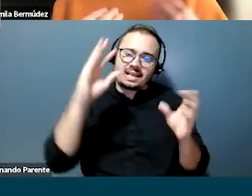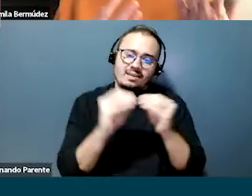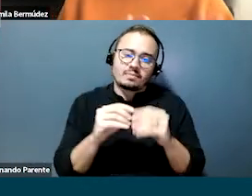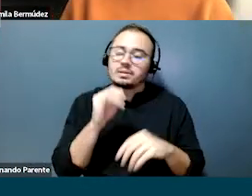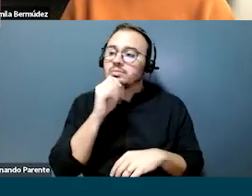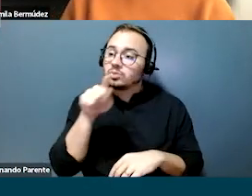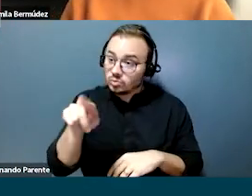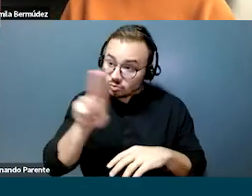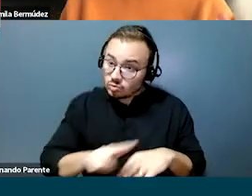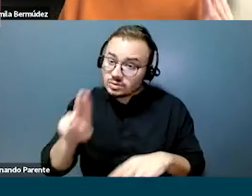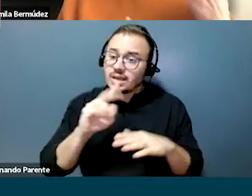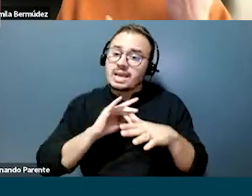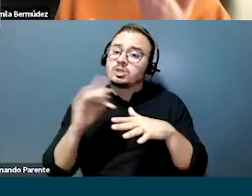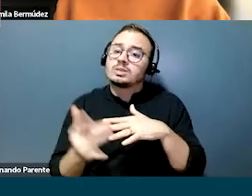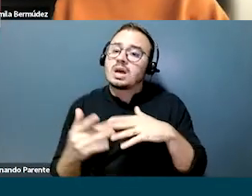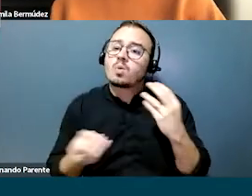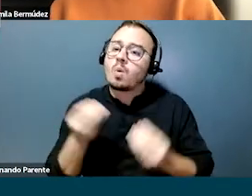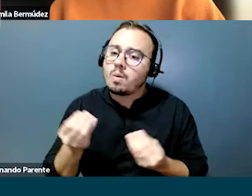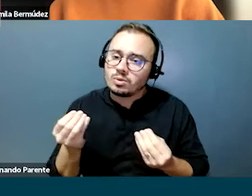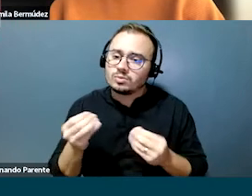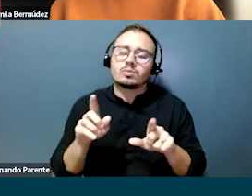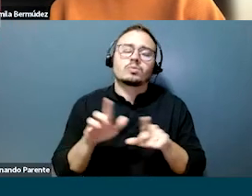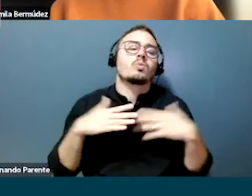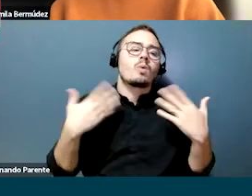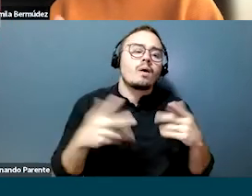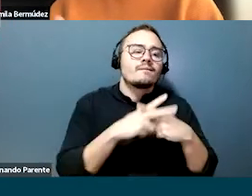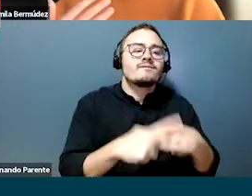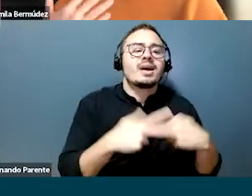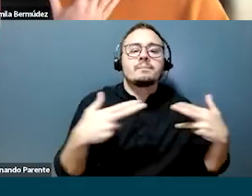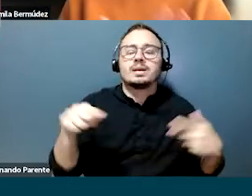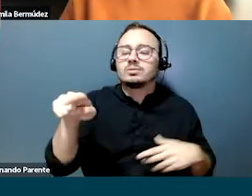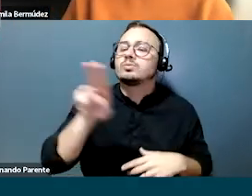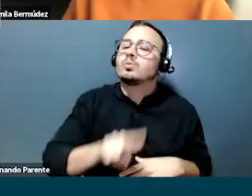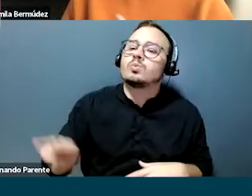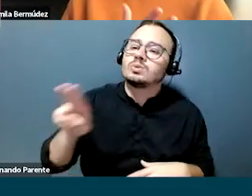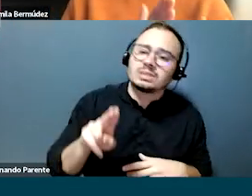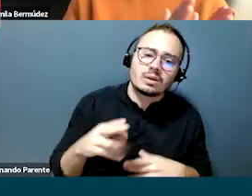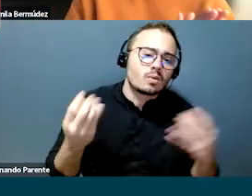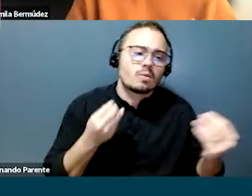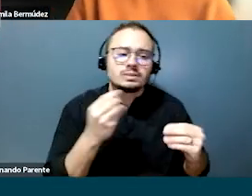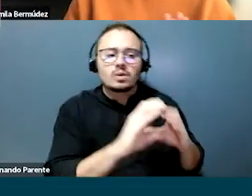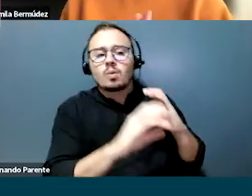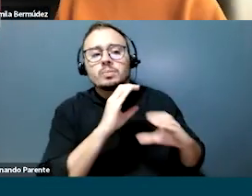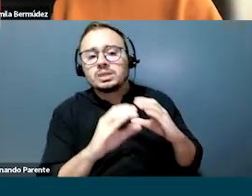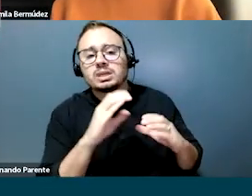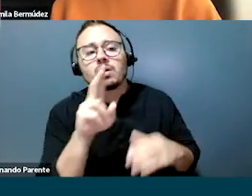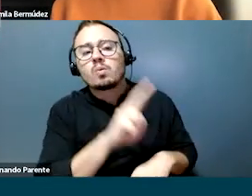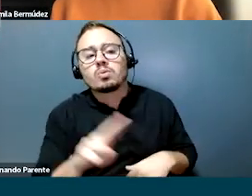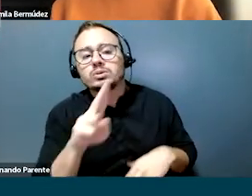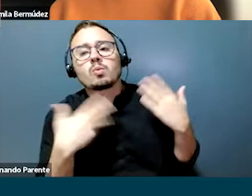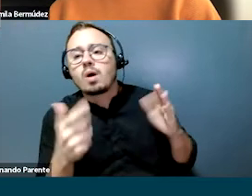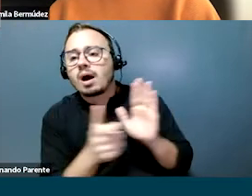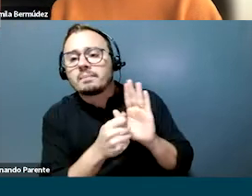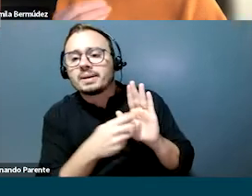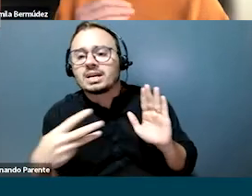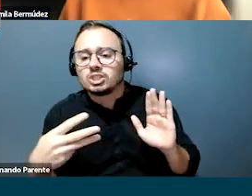Como é ela usa redes sociais, que tipo de ferramentas digitais ela utiliza, como que ela se relaciona e se comunica com